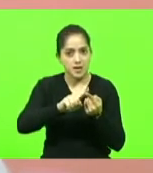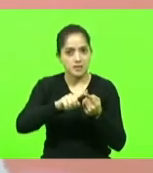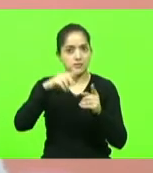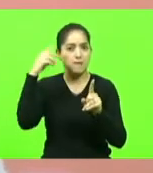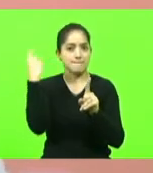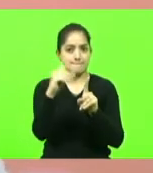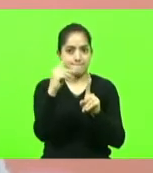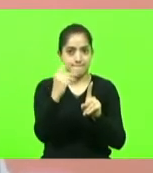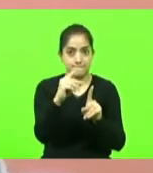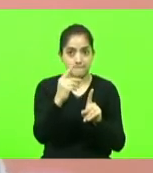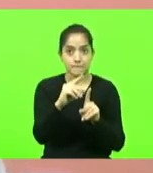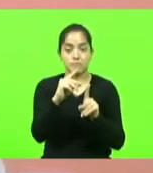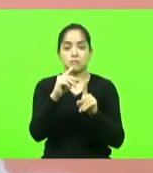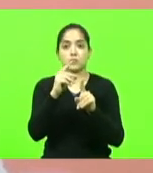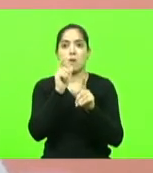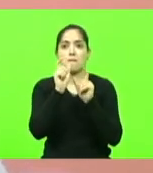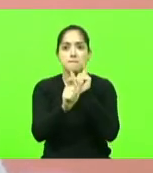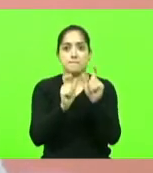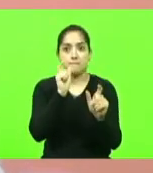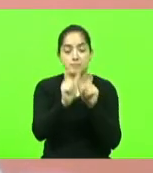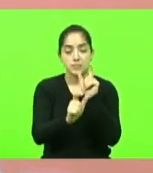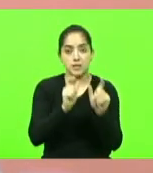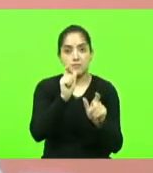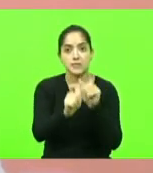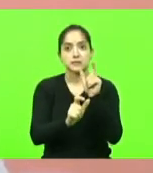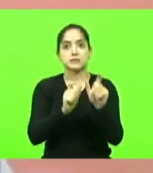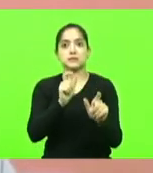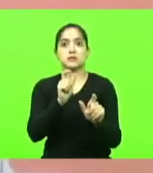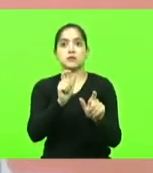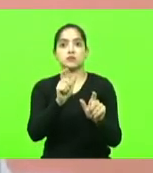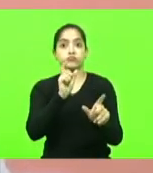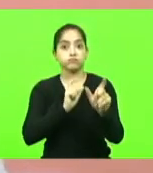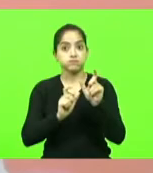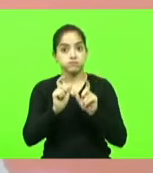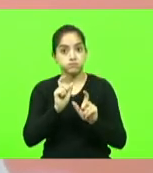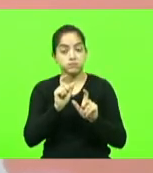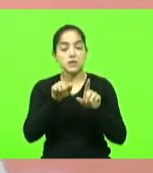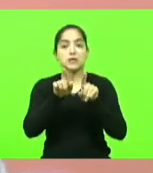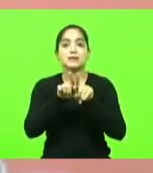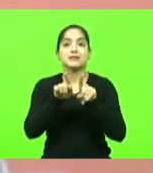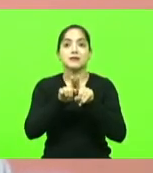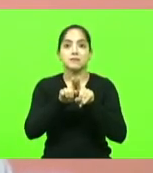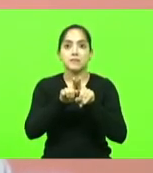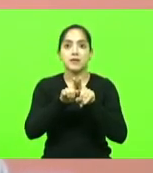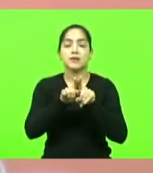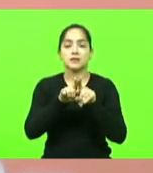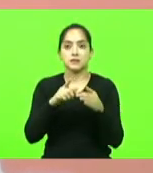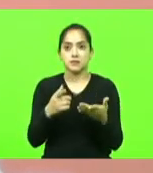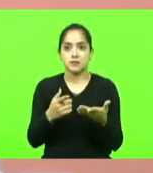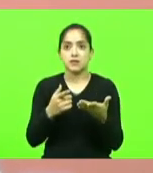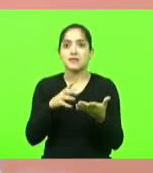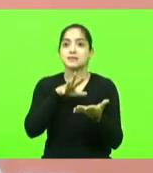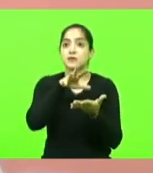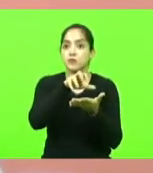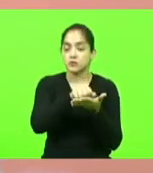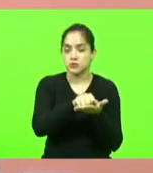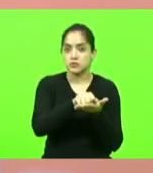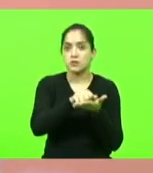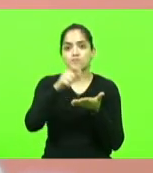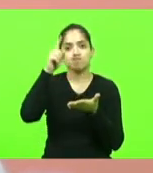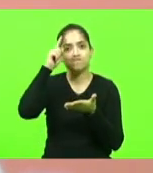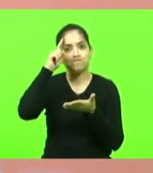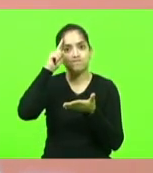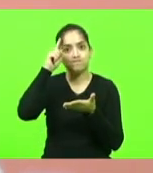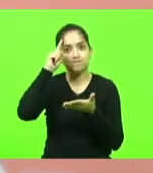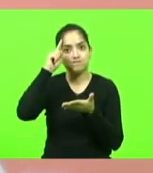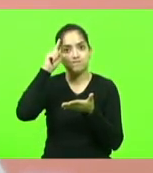injúria calúnia difamação e também danos são registrados todos os dias